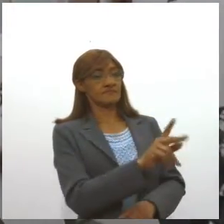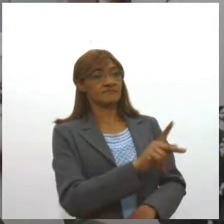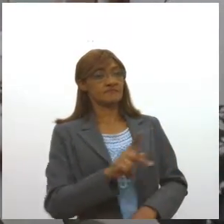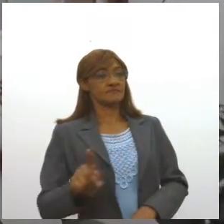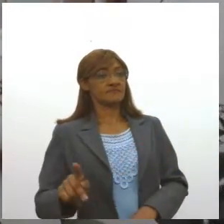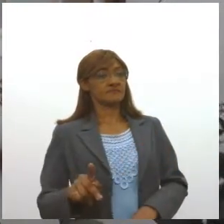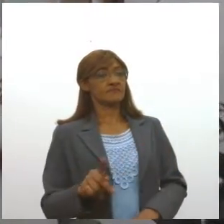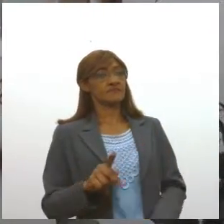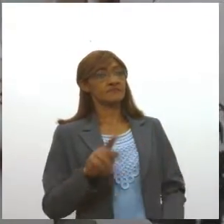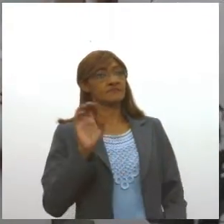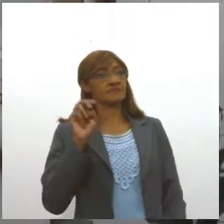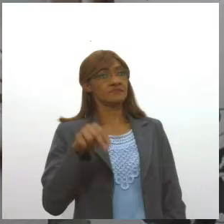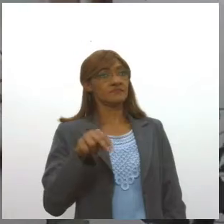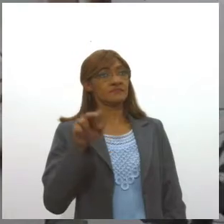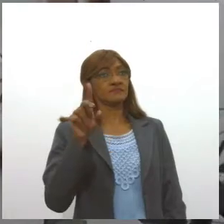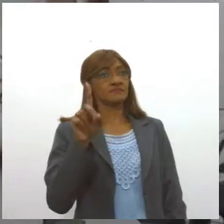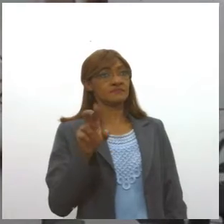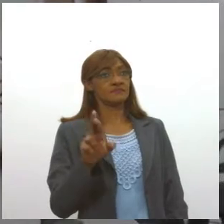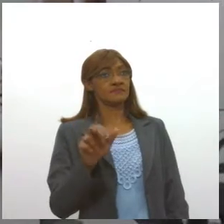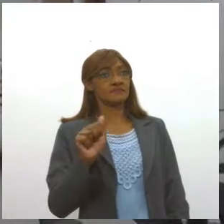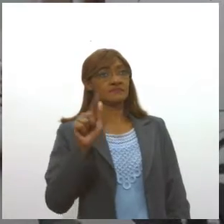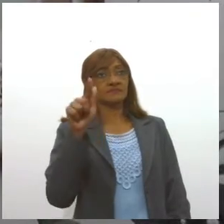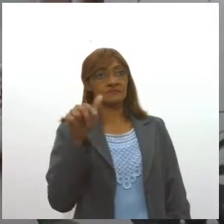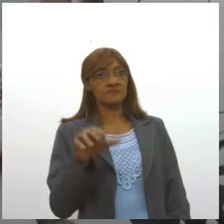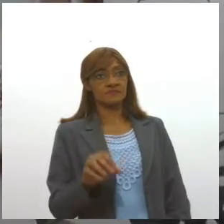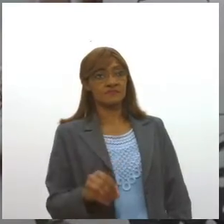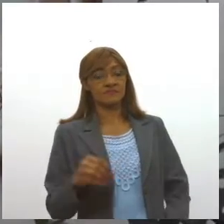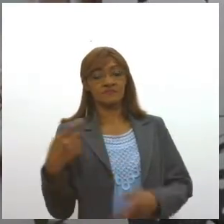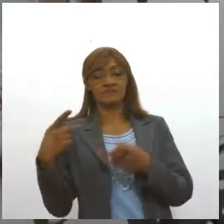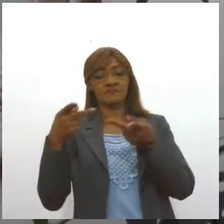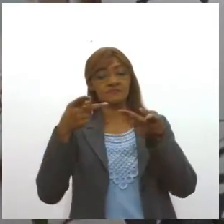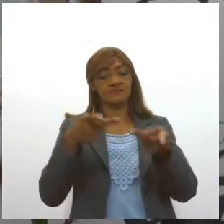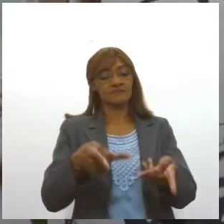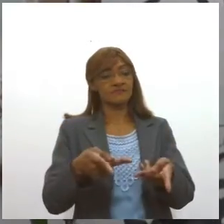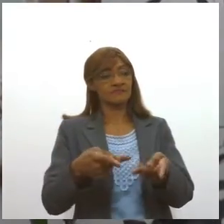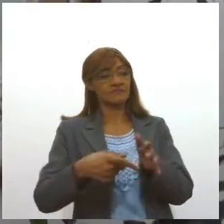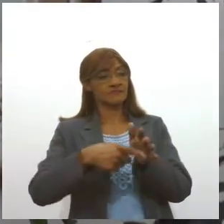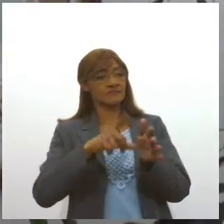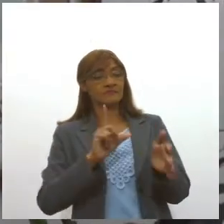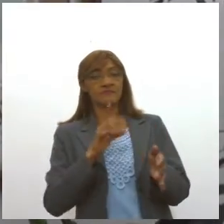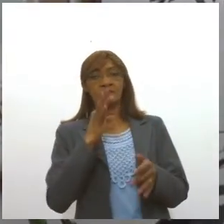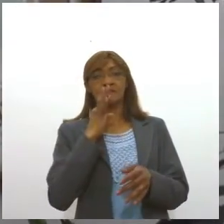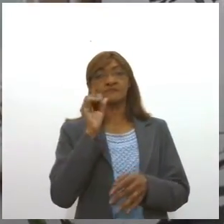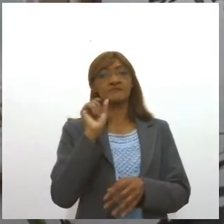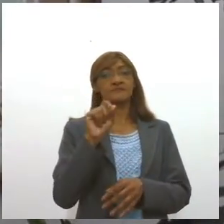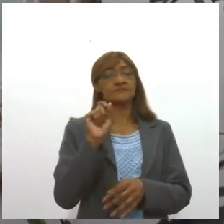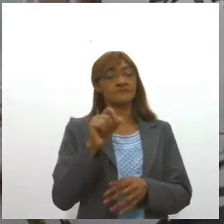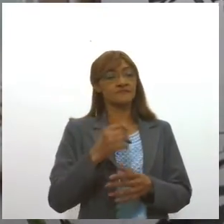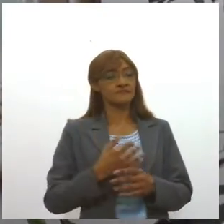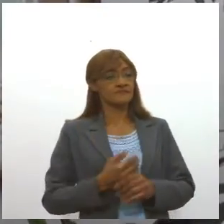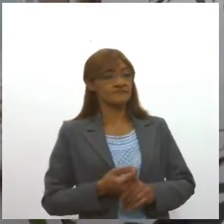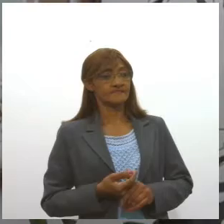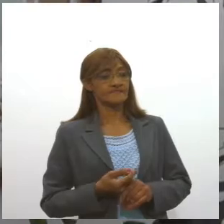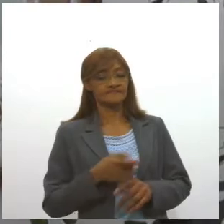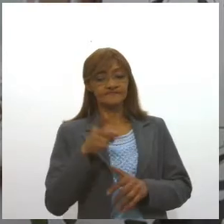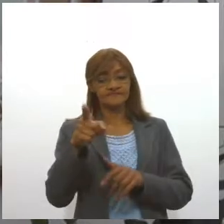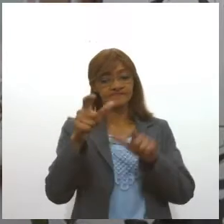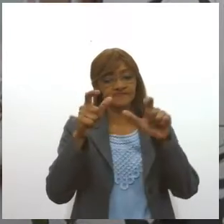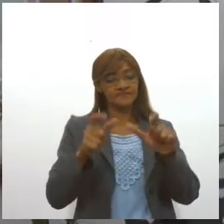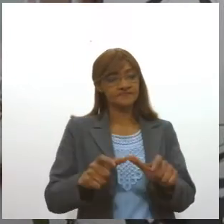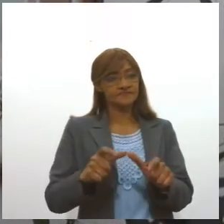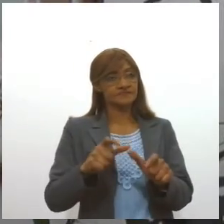uma visita prévia. Essa visita prévia vai dizer o quê? A priori vai dizer que se aquele local é adequado,